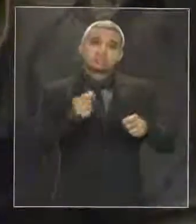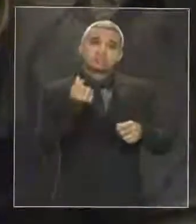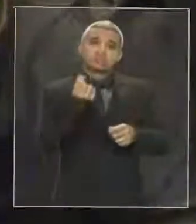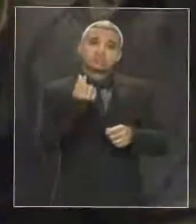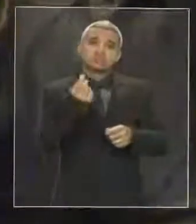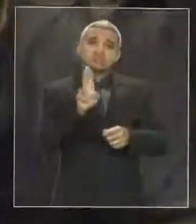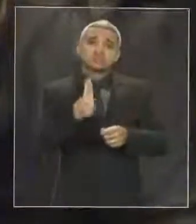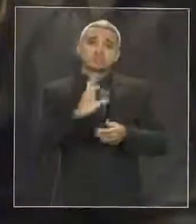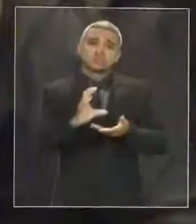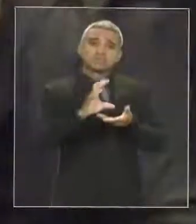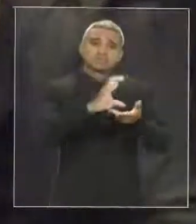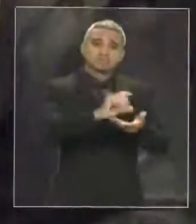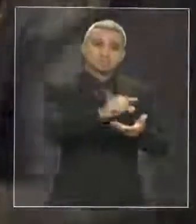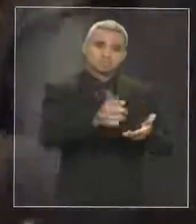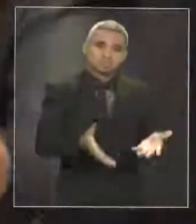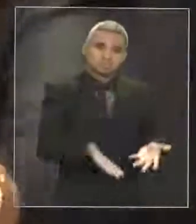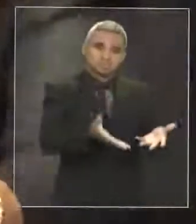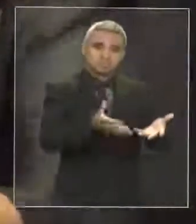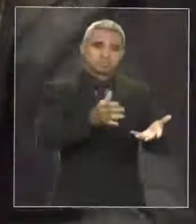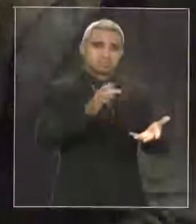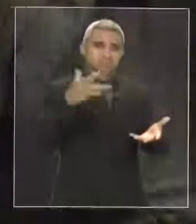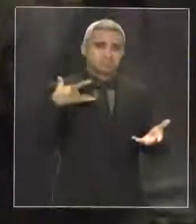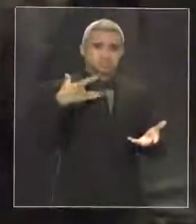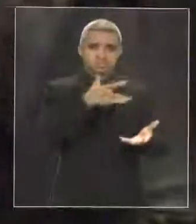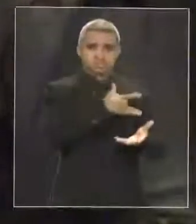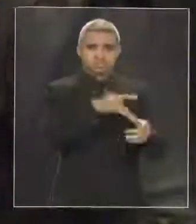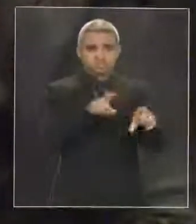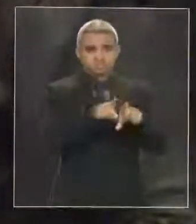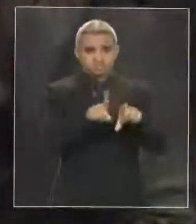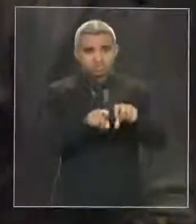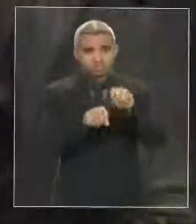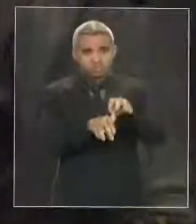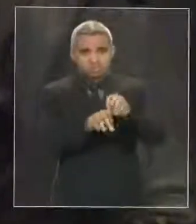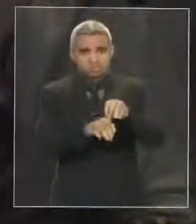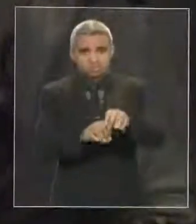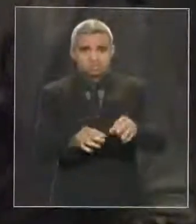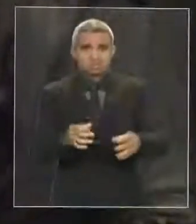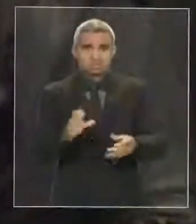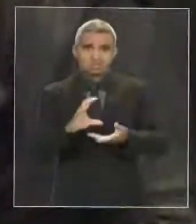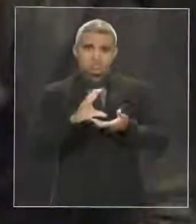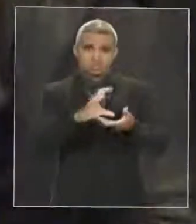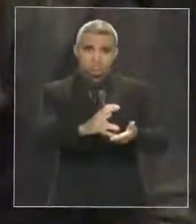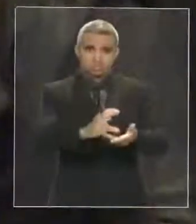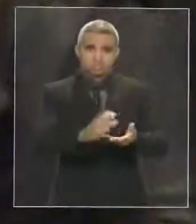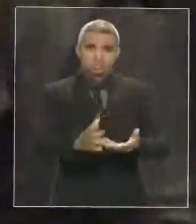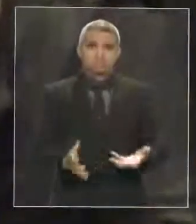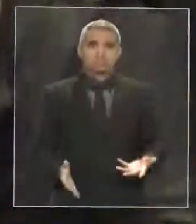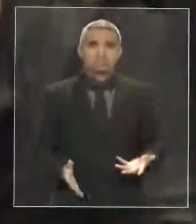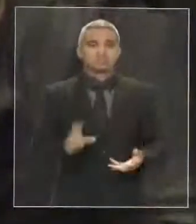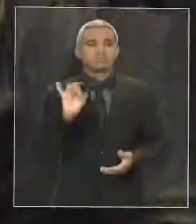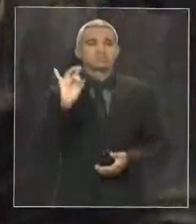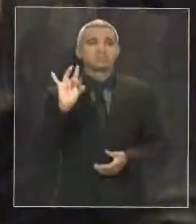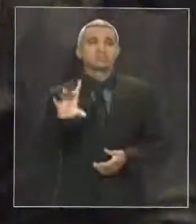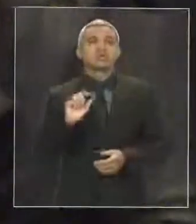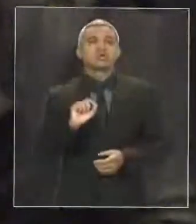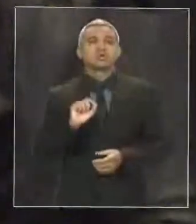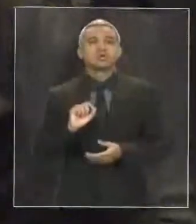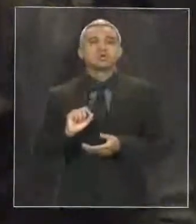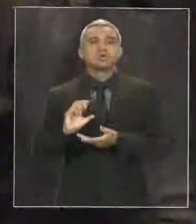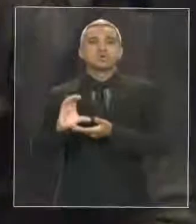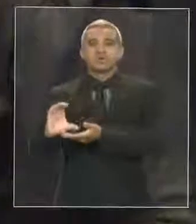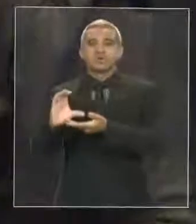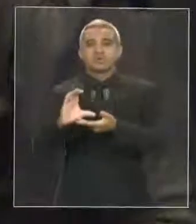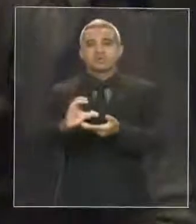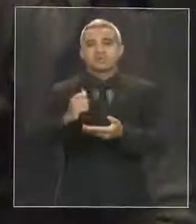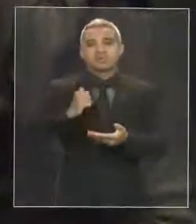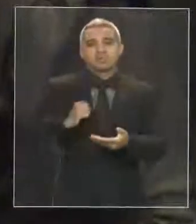saudáveis para trabalhar, faz esse tipo de coisa para ter as pessoas com o poder